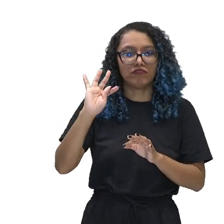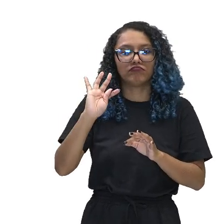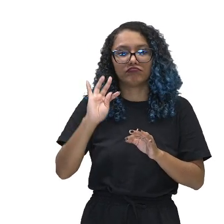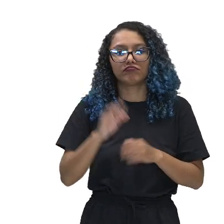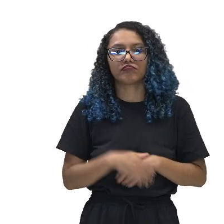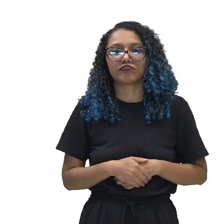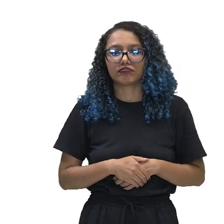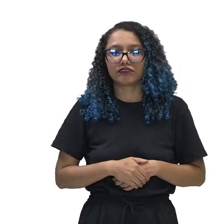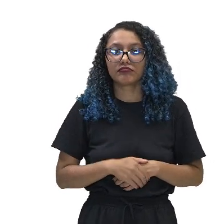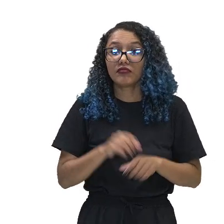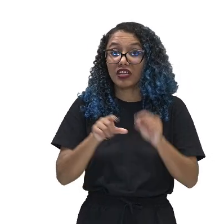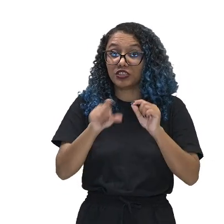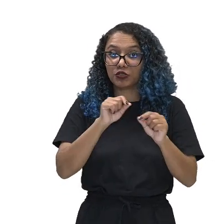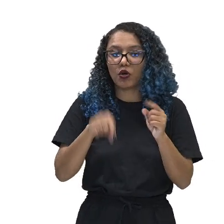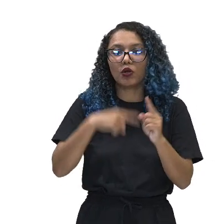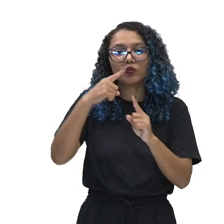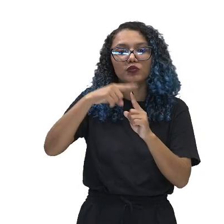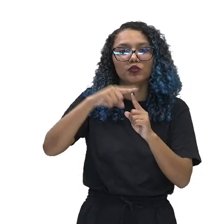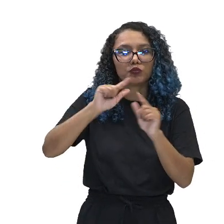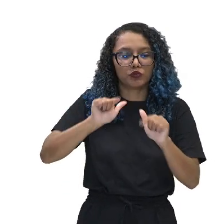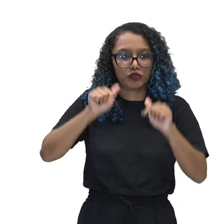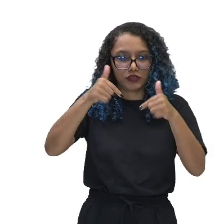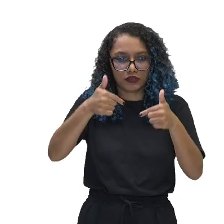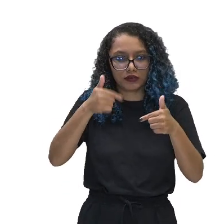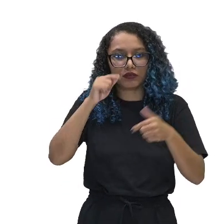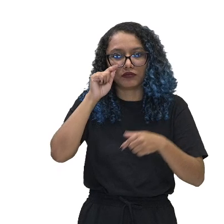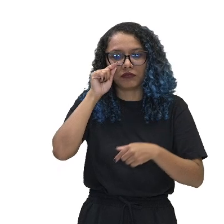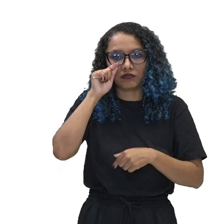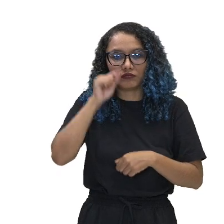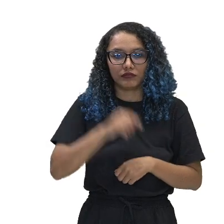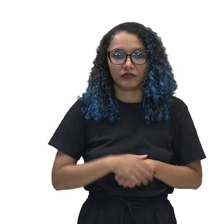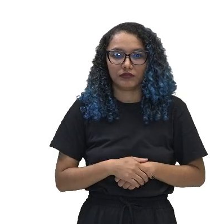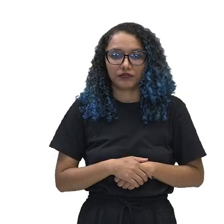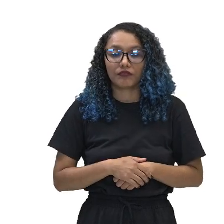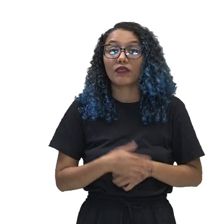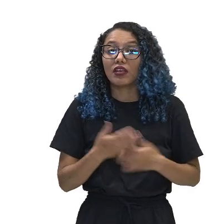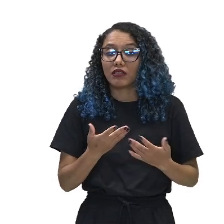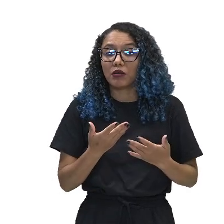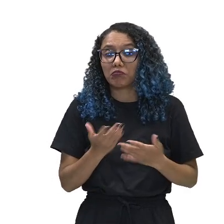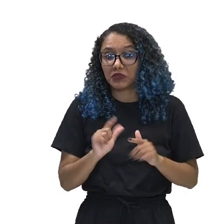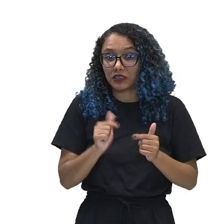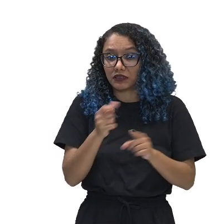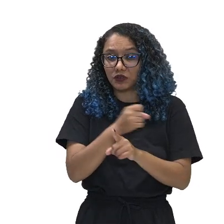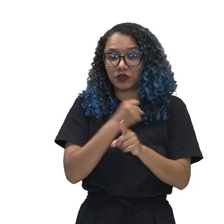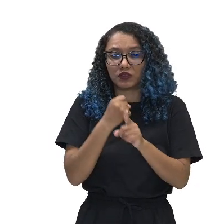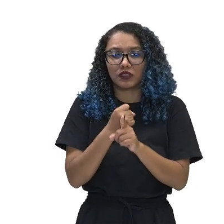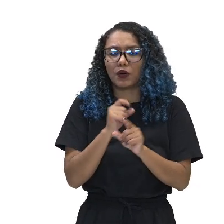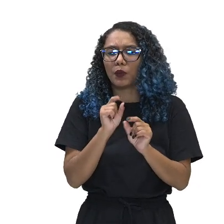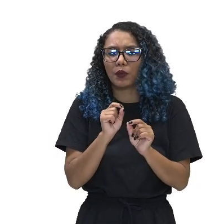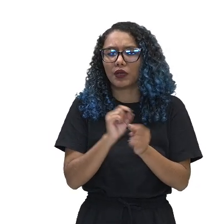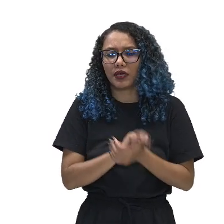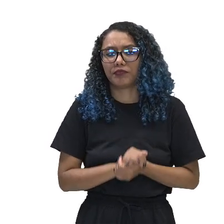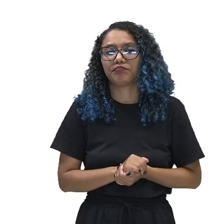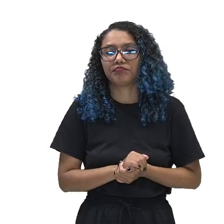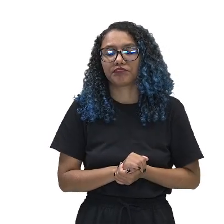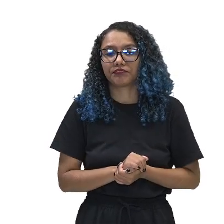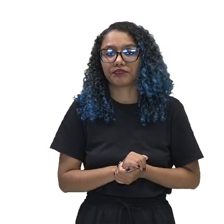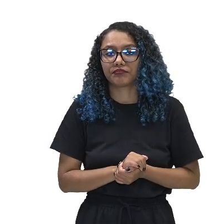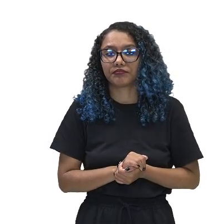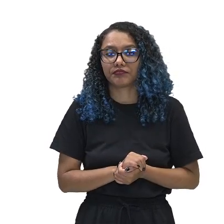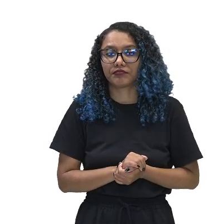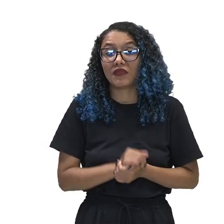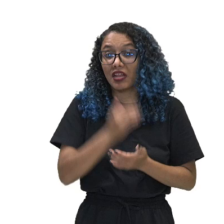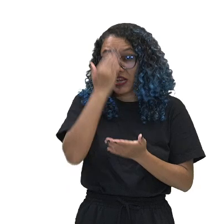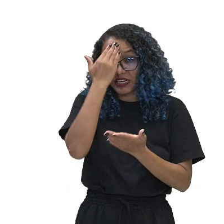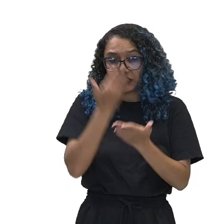Para Weber, a ação social deveria ser o principal objeto